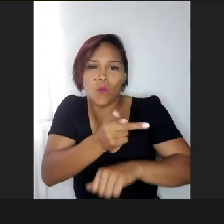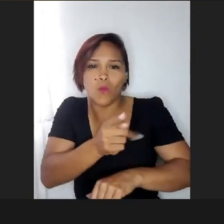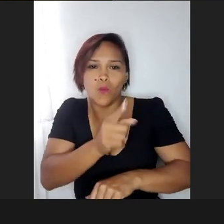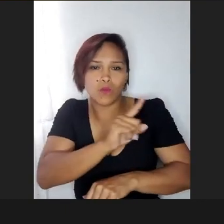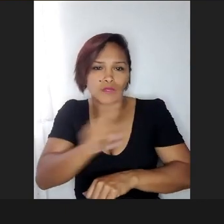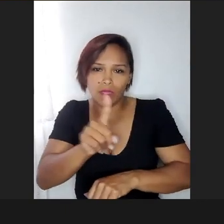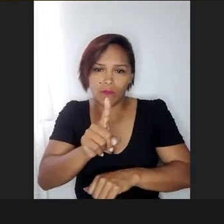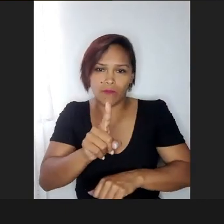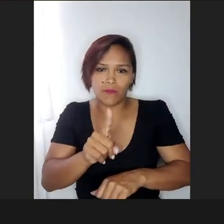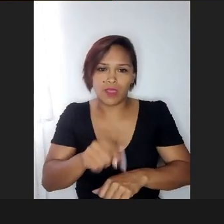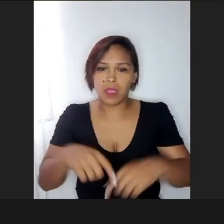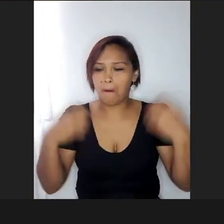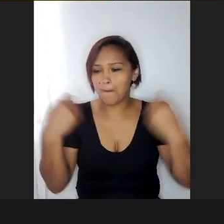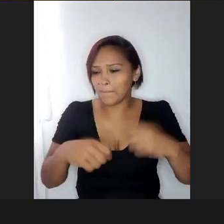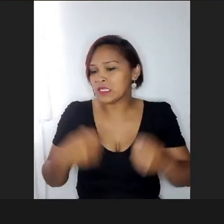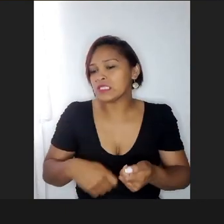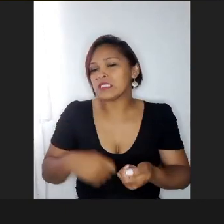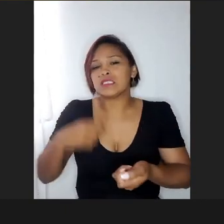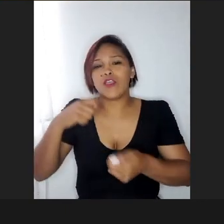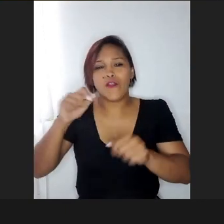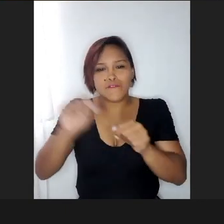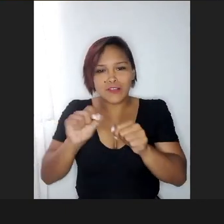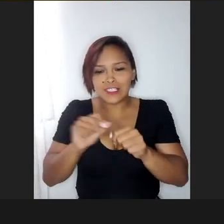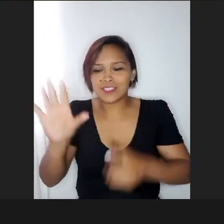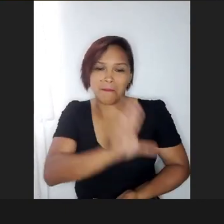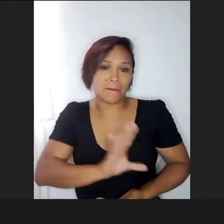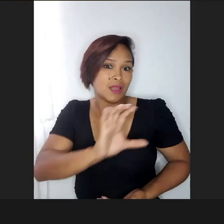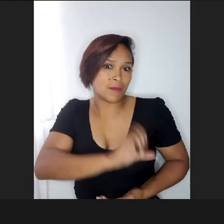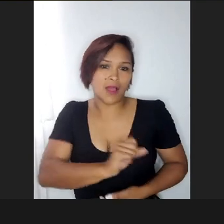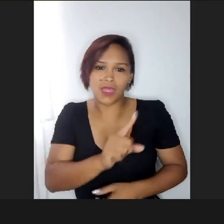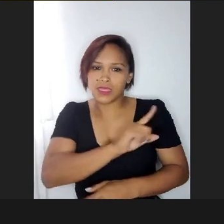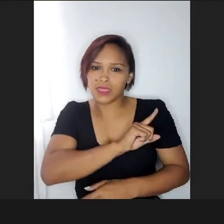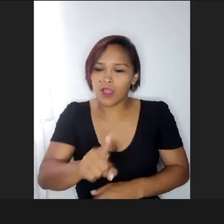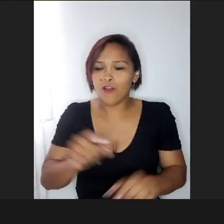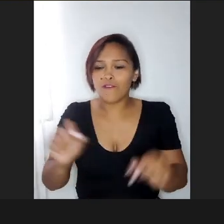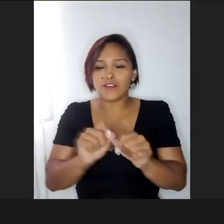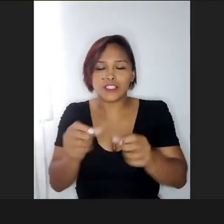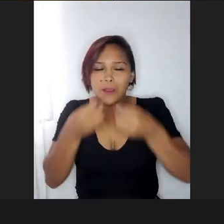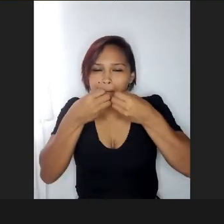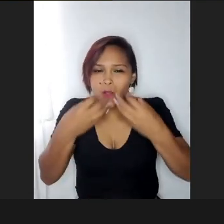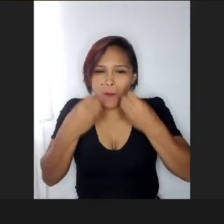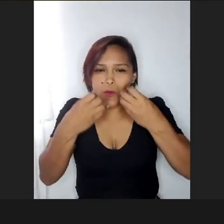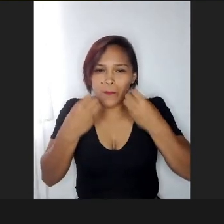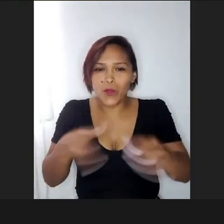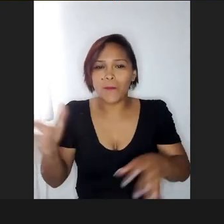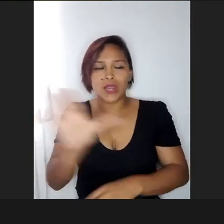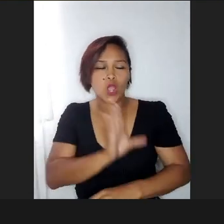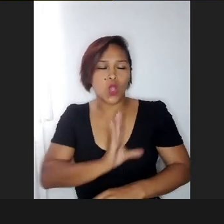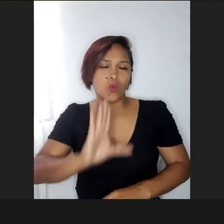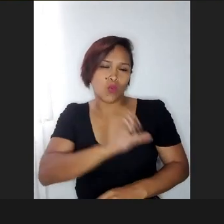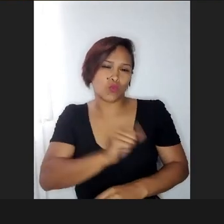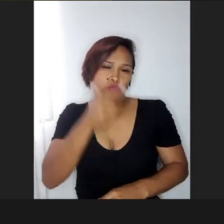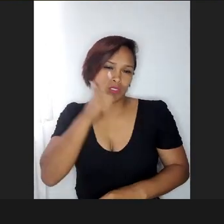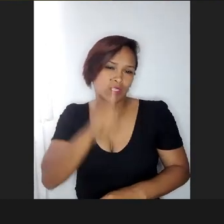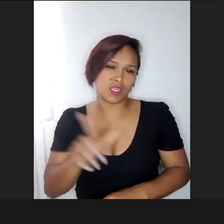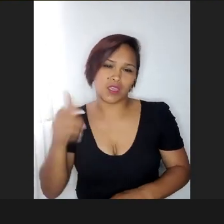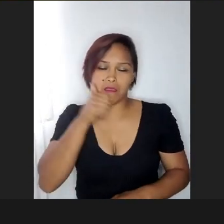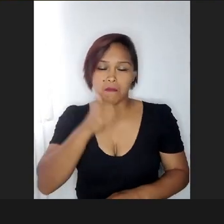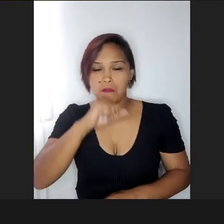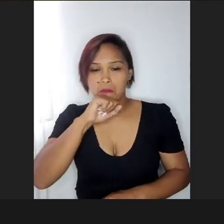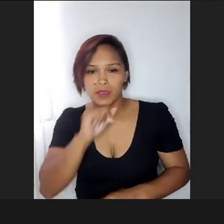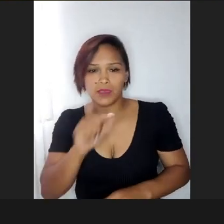eu preciso daquilo para ser amado, eu preciso só fazer coisas boas para ser amado, para ser amado, então,